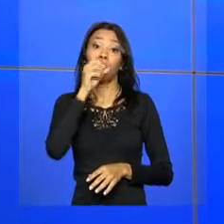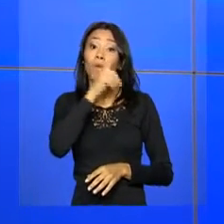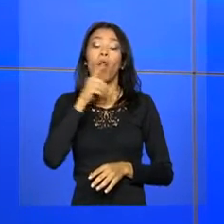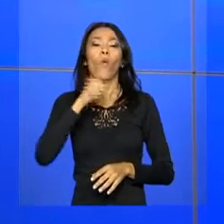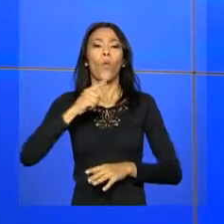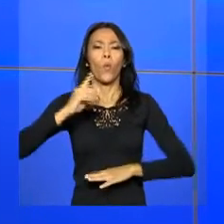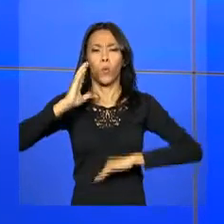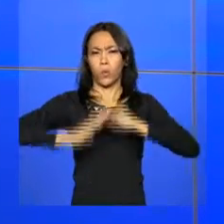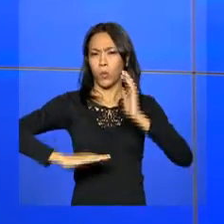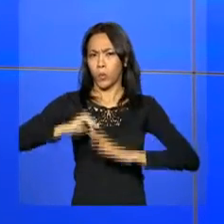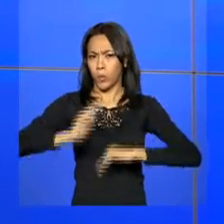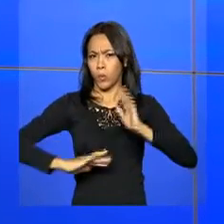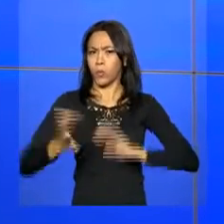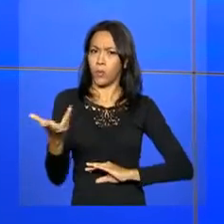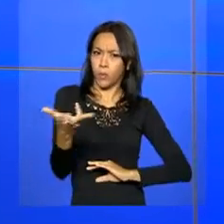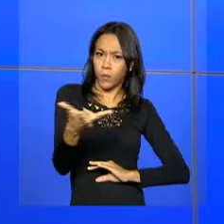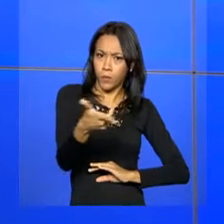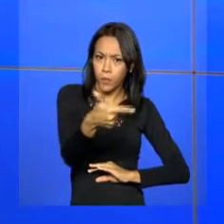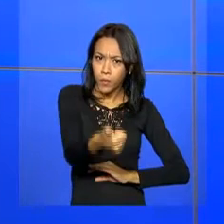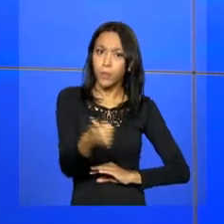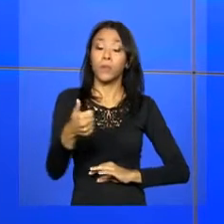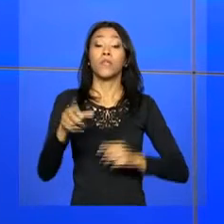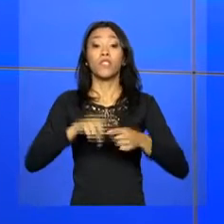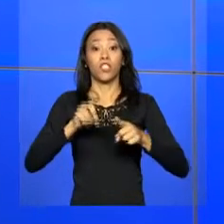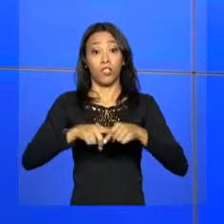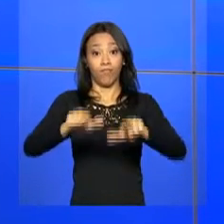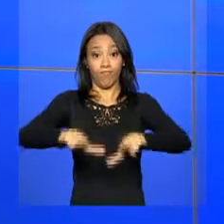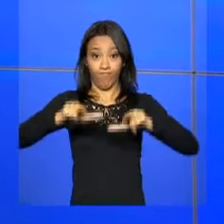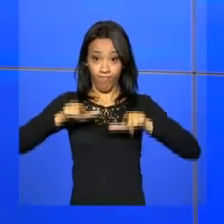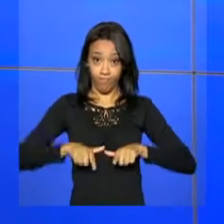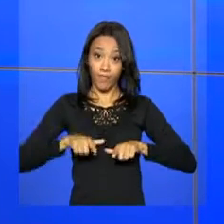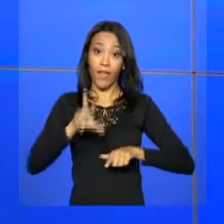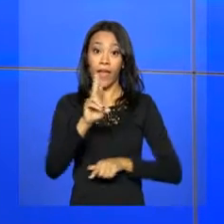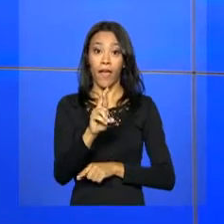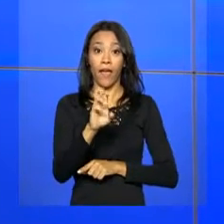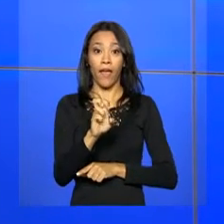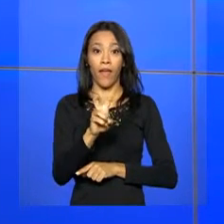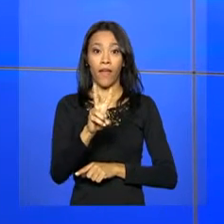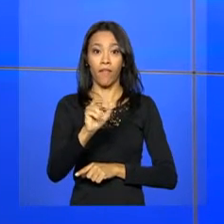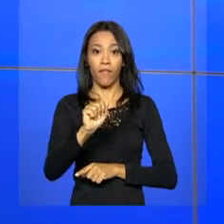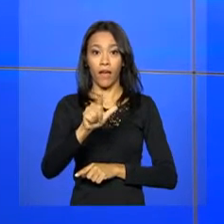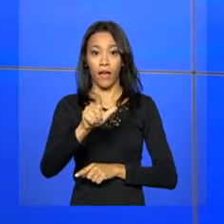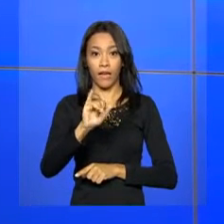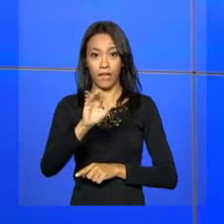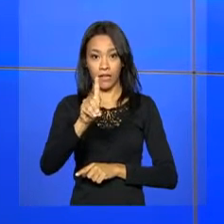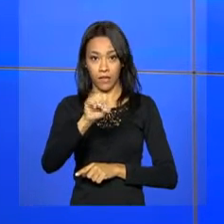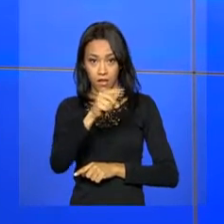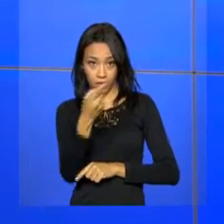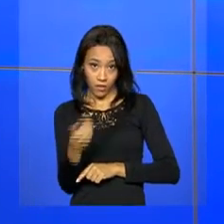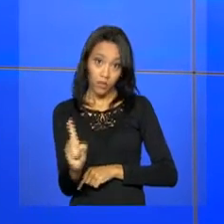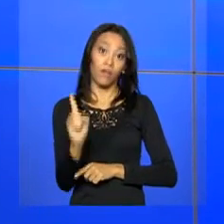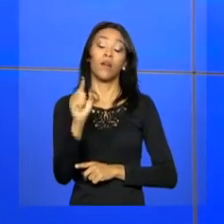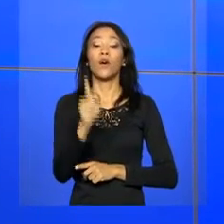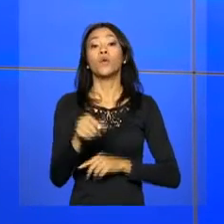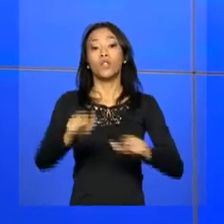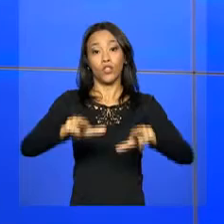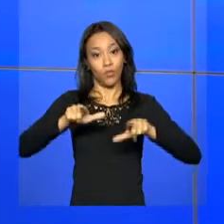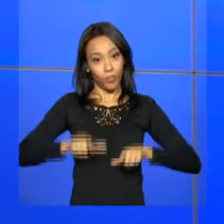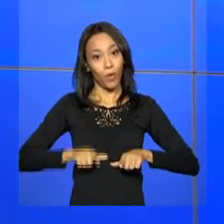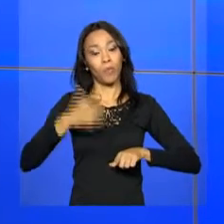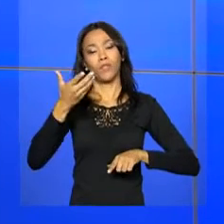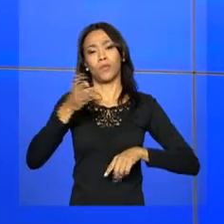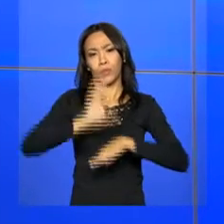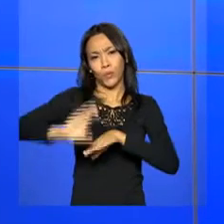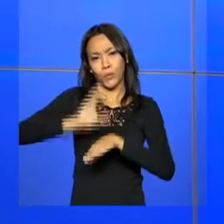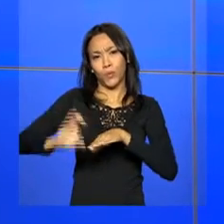de habilidades clínicas do Exame de Revalidação de Diplomas Médicos. Esta será a segunda etapa do Exame para reconhecimento de diplomas de